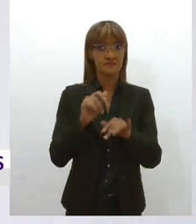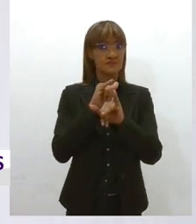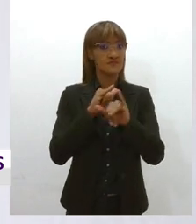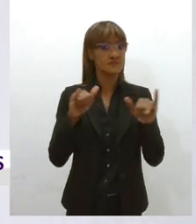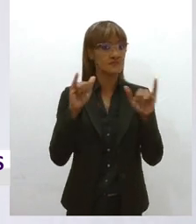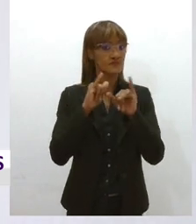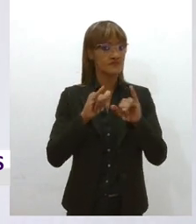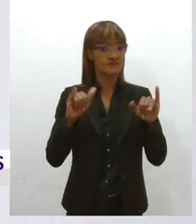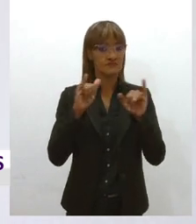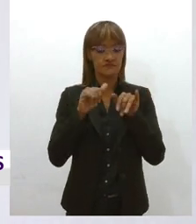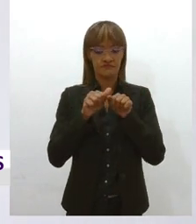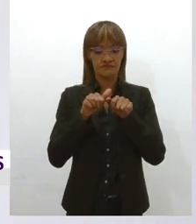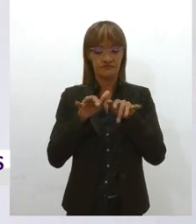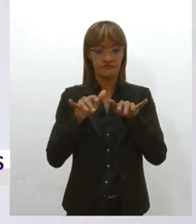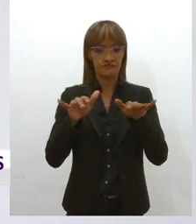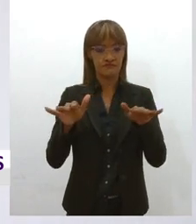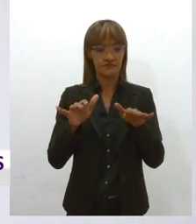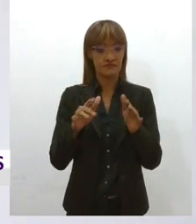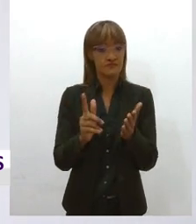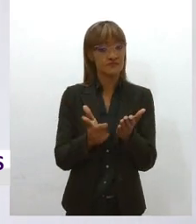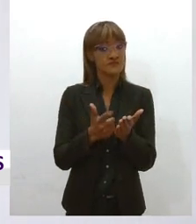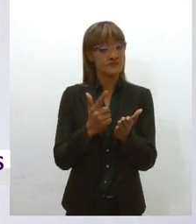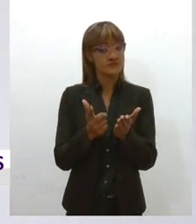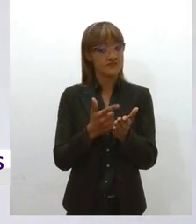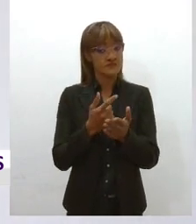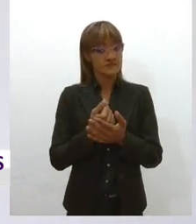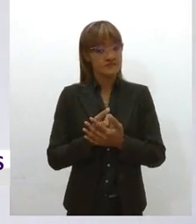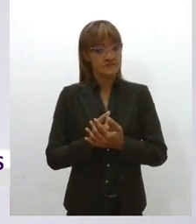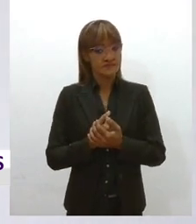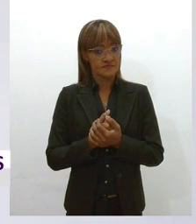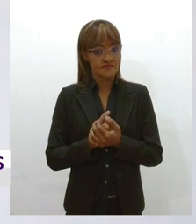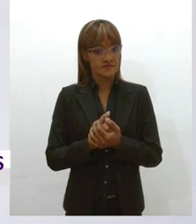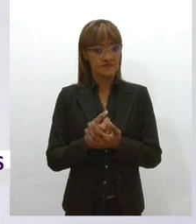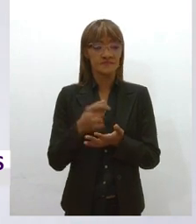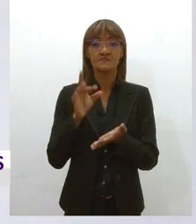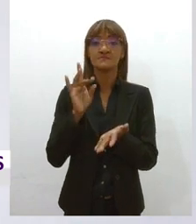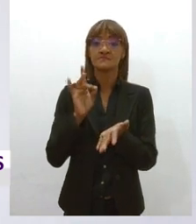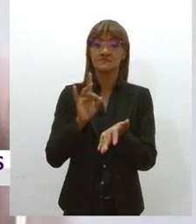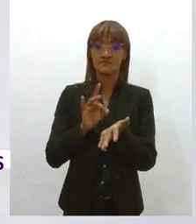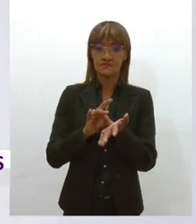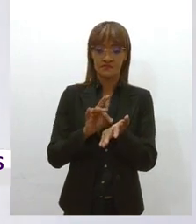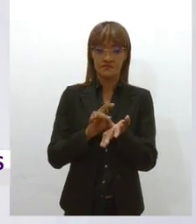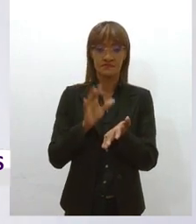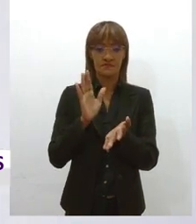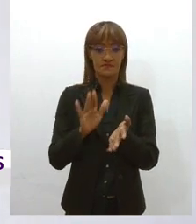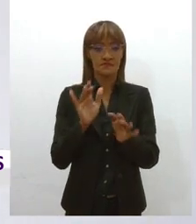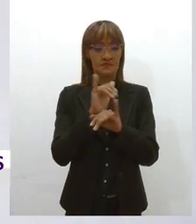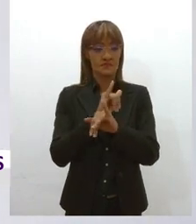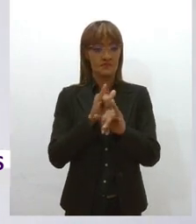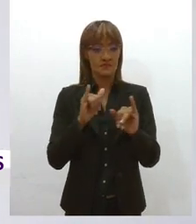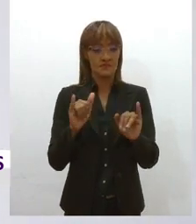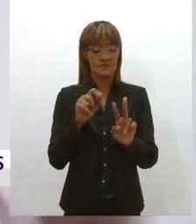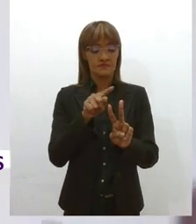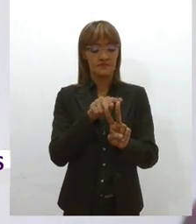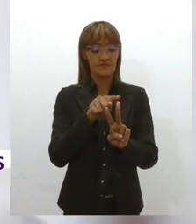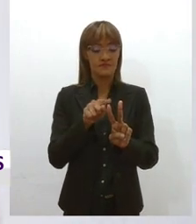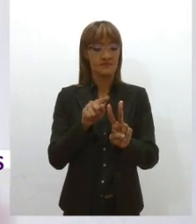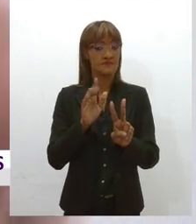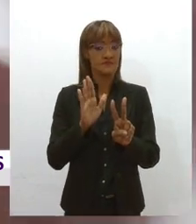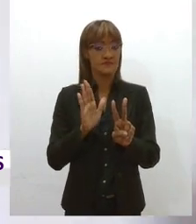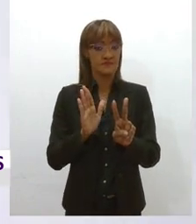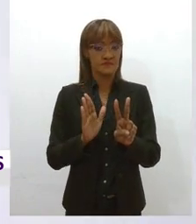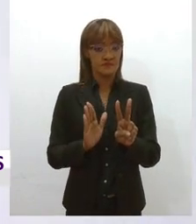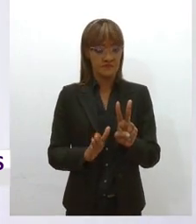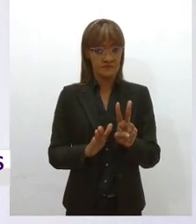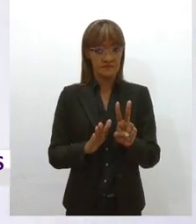o livro teve. Ele, na realidade, foi publicado já nas duas versões, tanto em e-book,